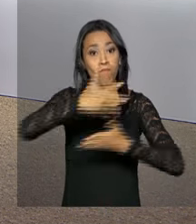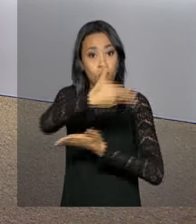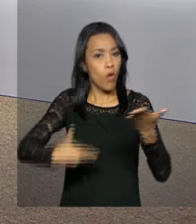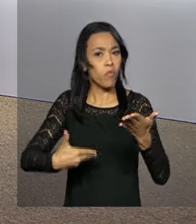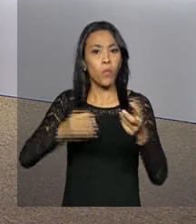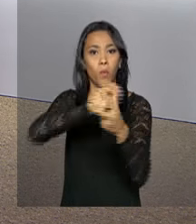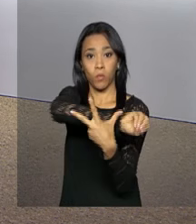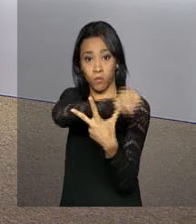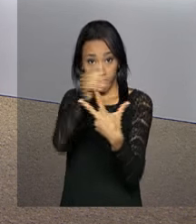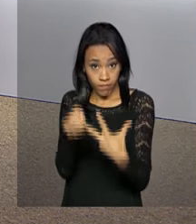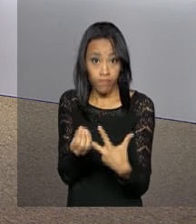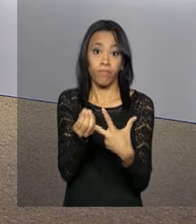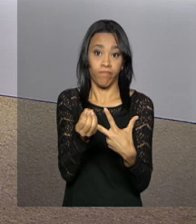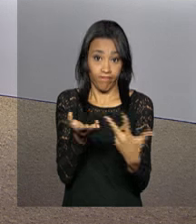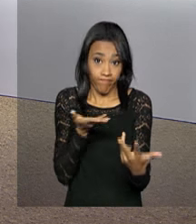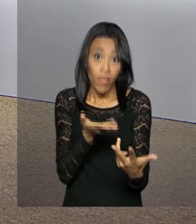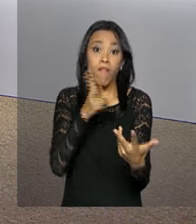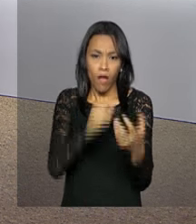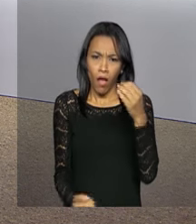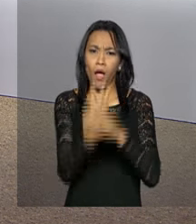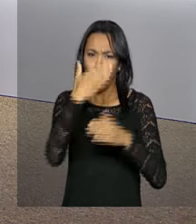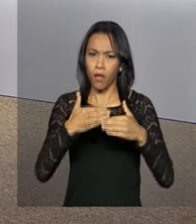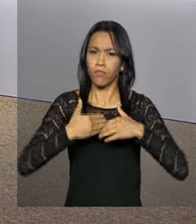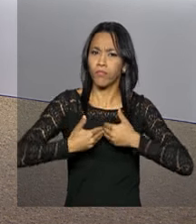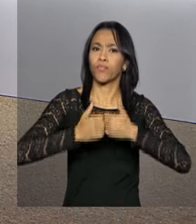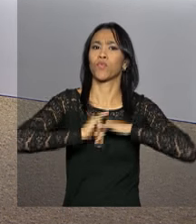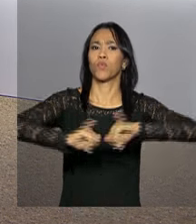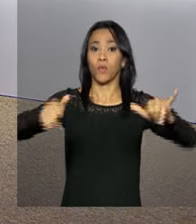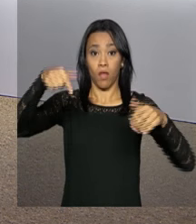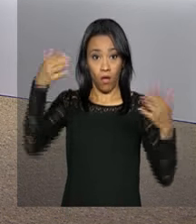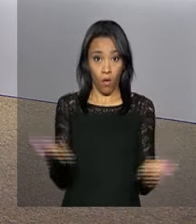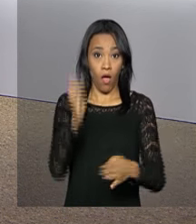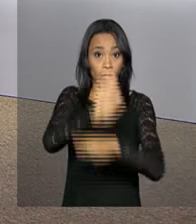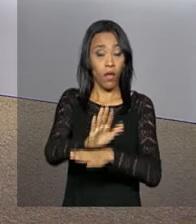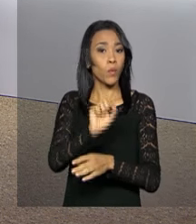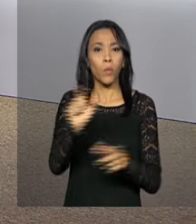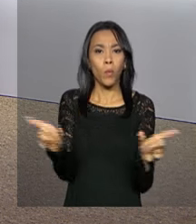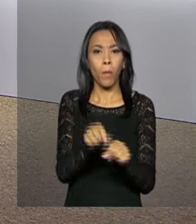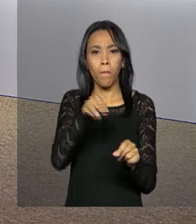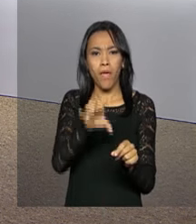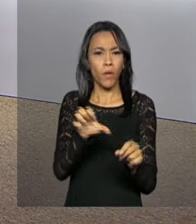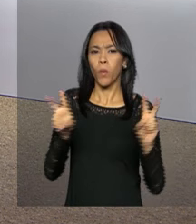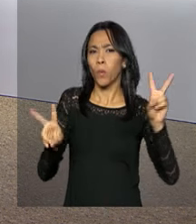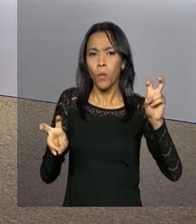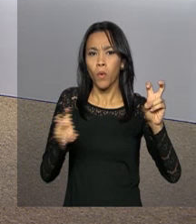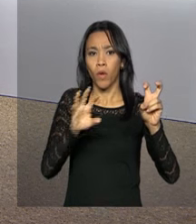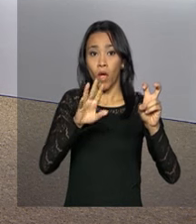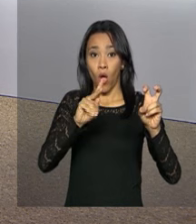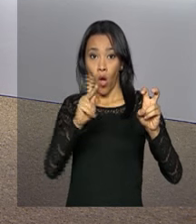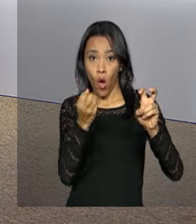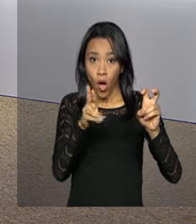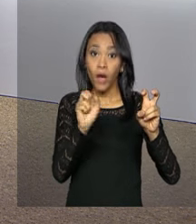provas do Exame Nacional do Ensino Médio. Será lançado nesta tarde pelo Ministério da Educação a Hora do Enem, uma plataforma